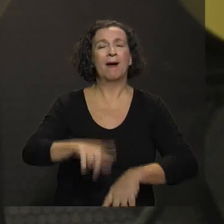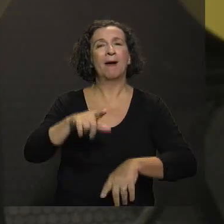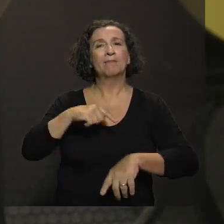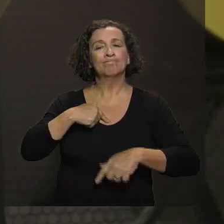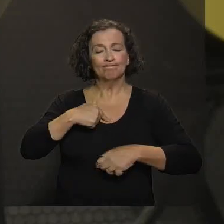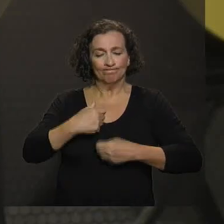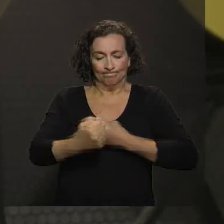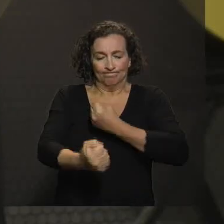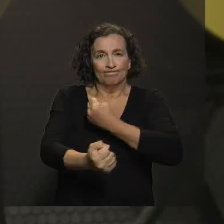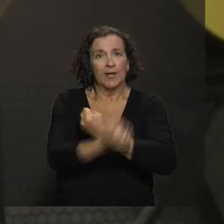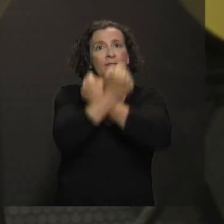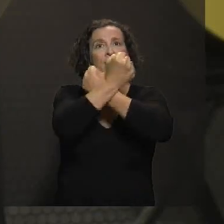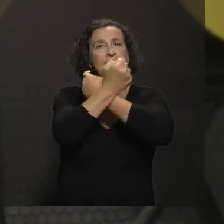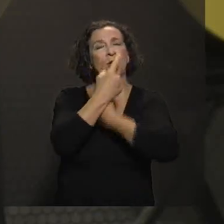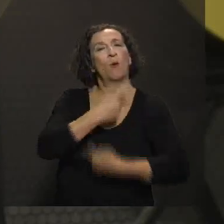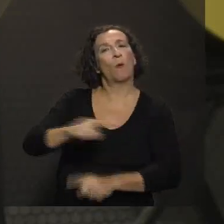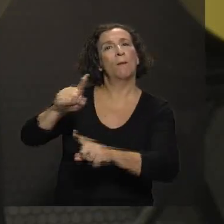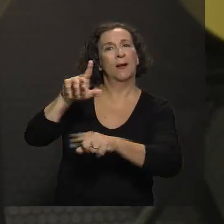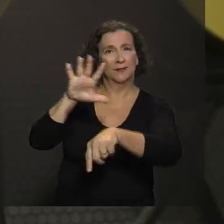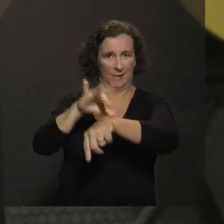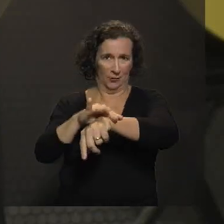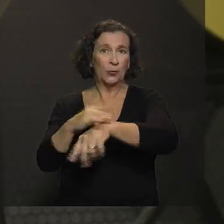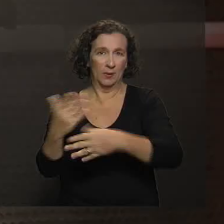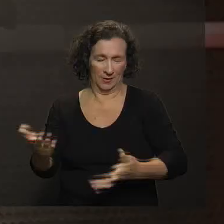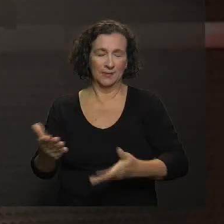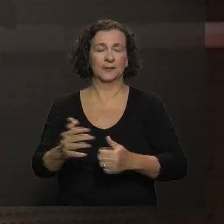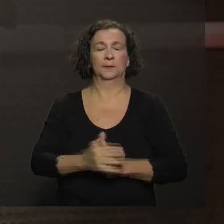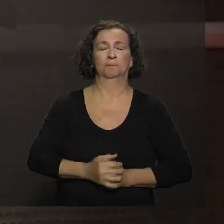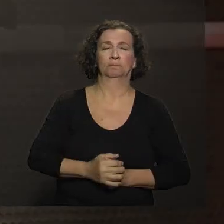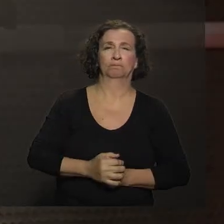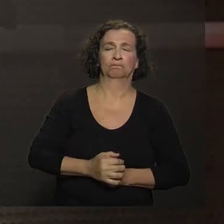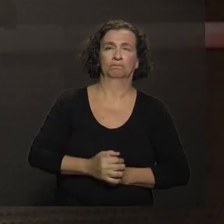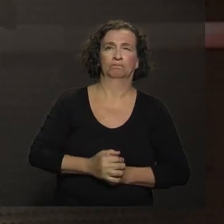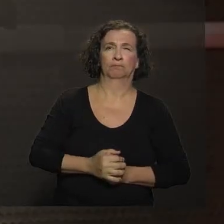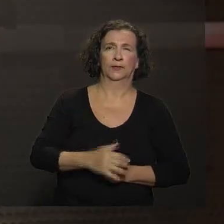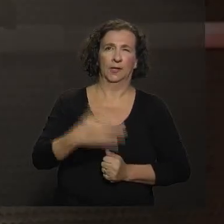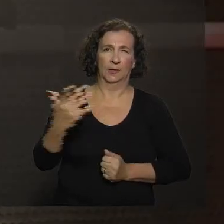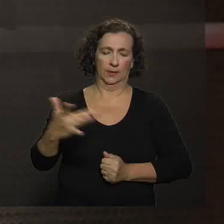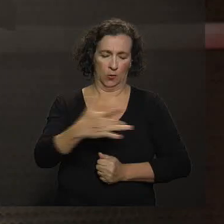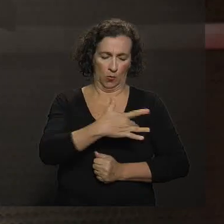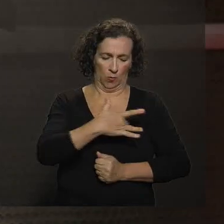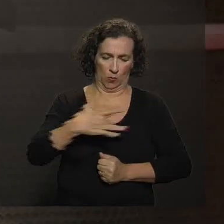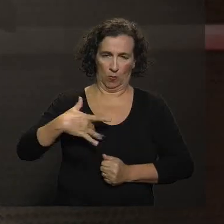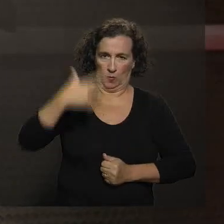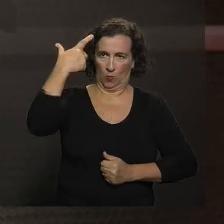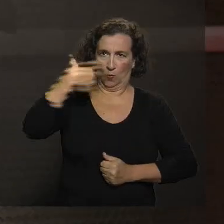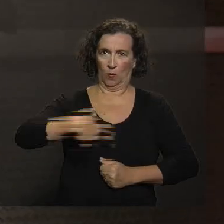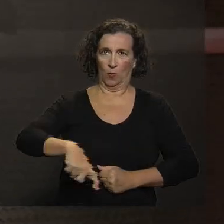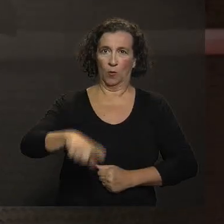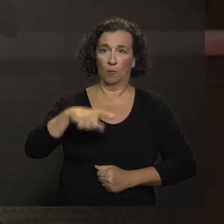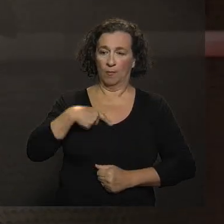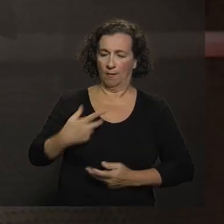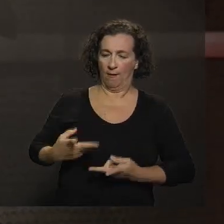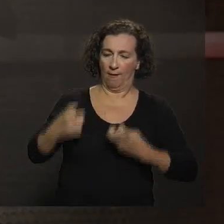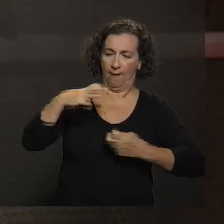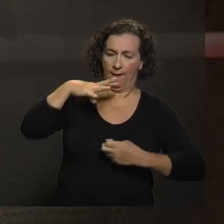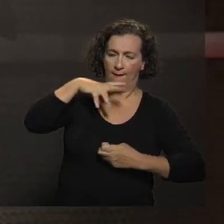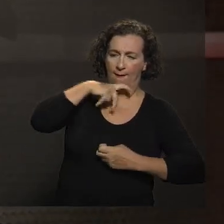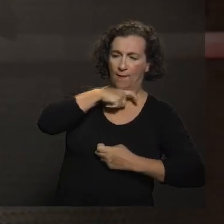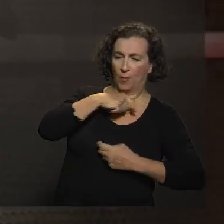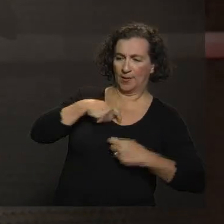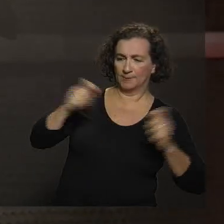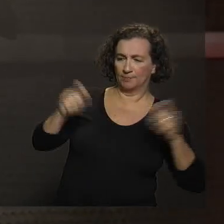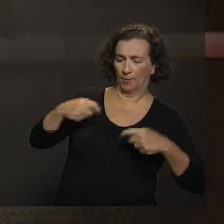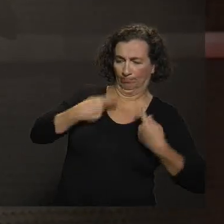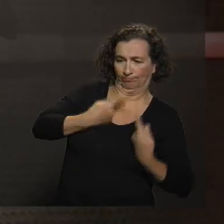defesas para combater aquele agente, caso a gente entre em Ou seja, o organismo reconhecer que doença é aquela e